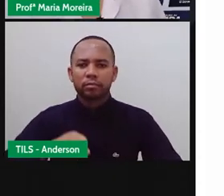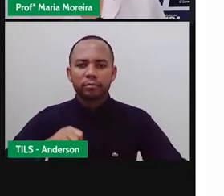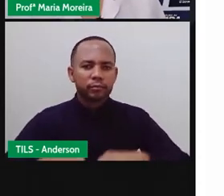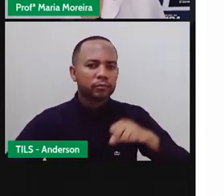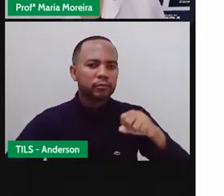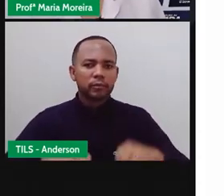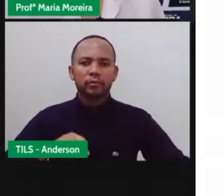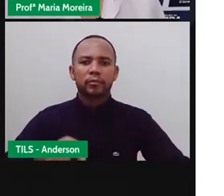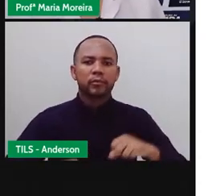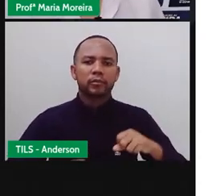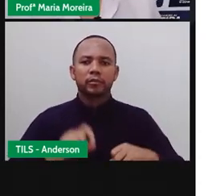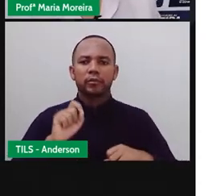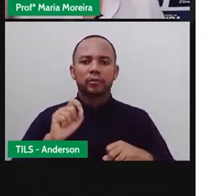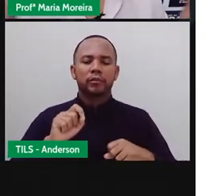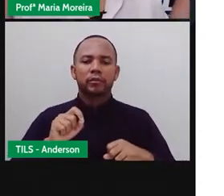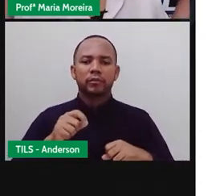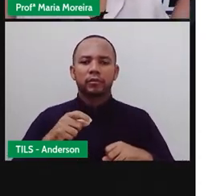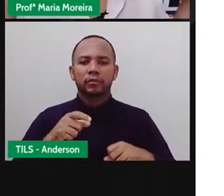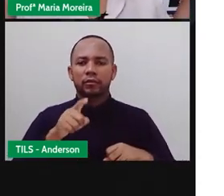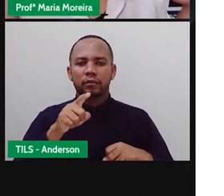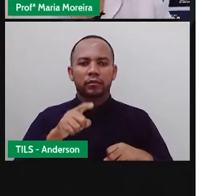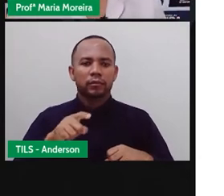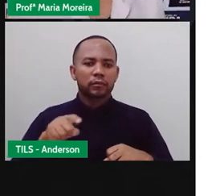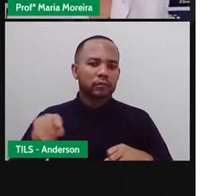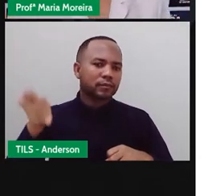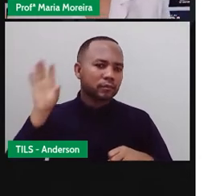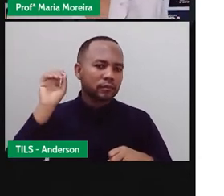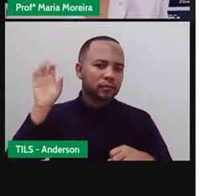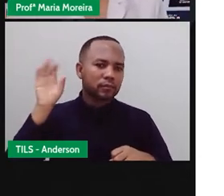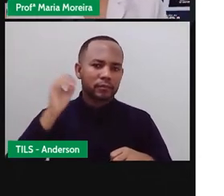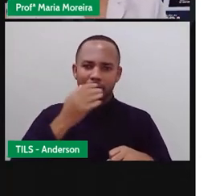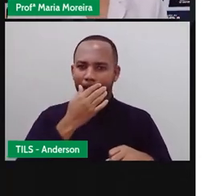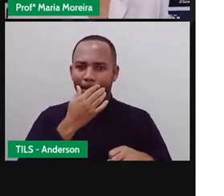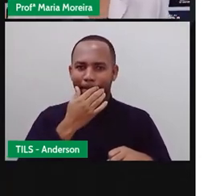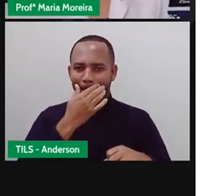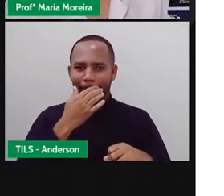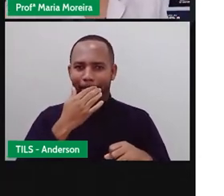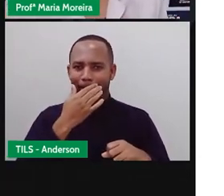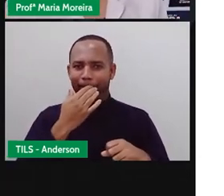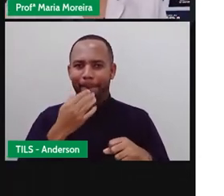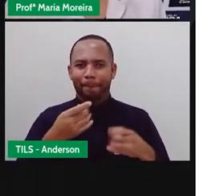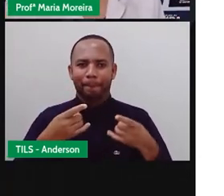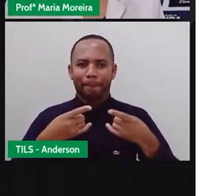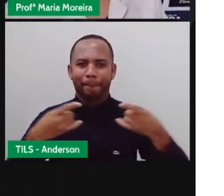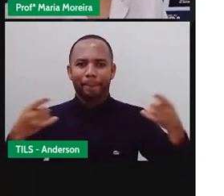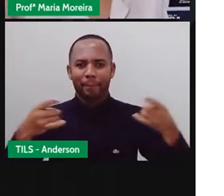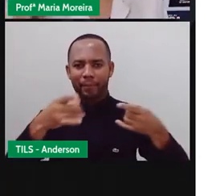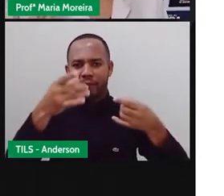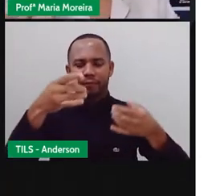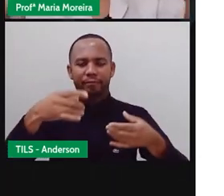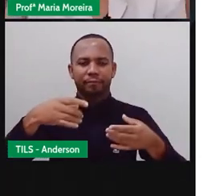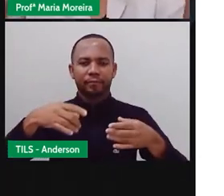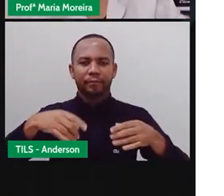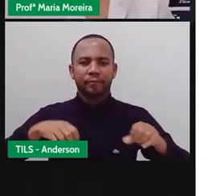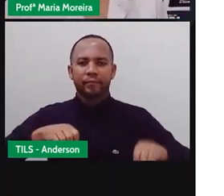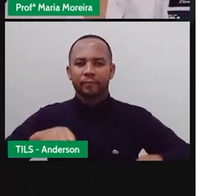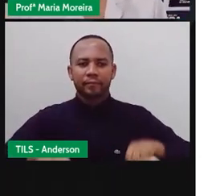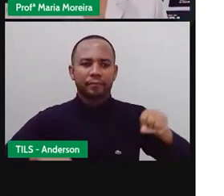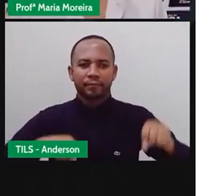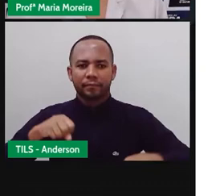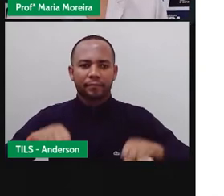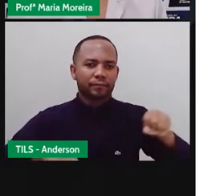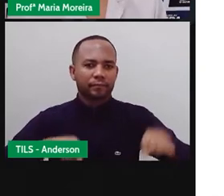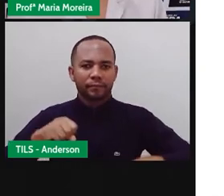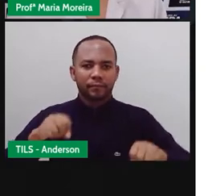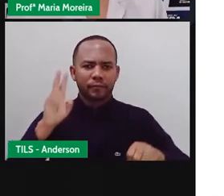passam nas bicicletas com esse mini altidózinho. Aí esse banner, né? Ele vai pedalando pela cidade e aí vai estar escrito